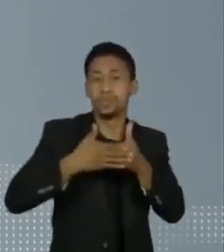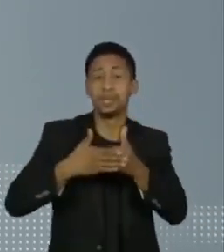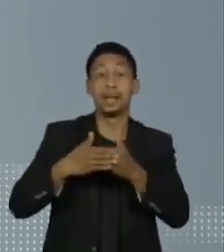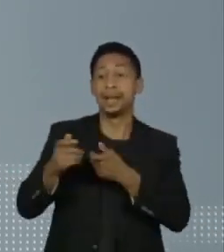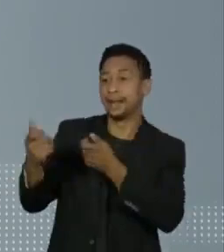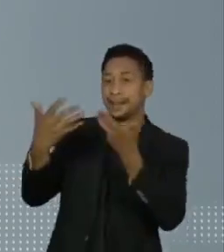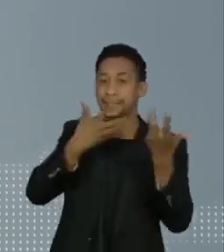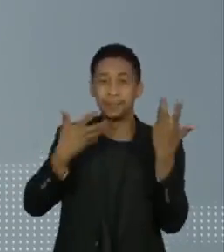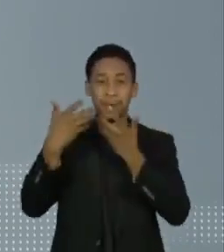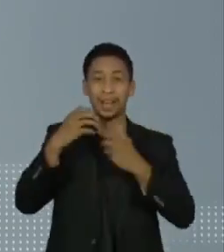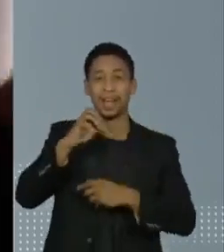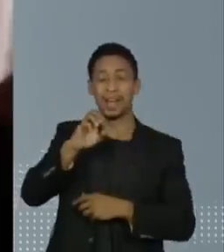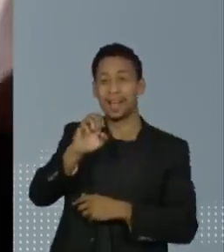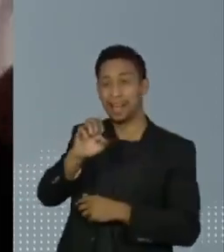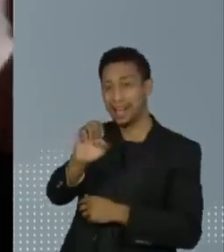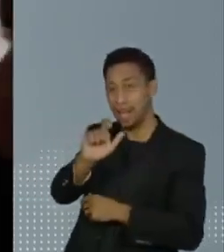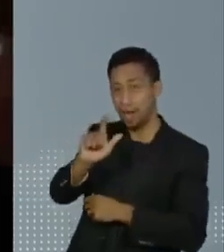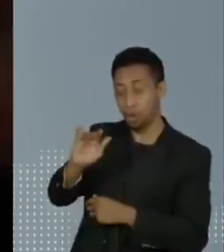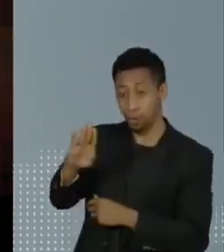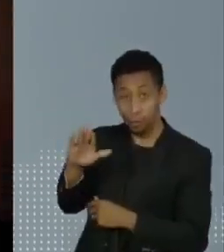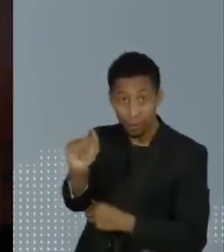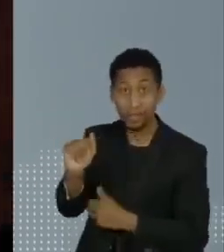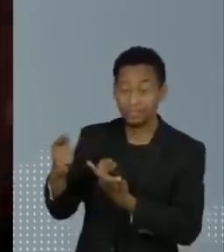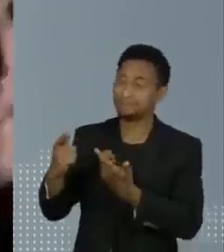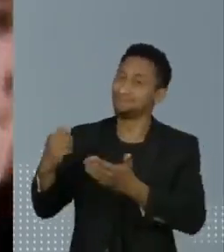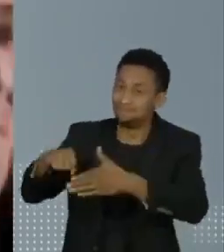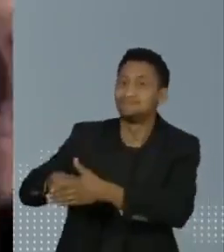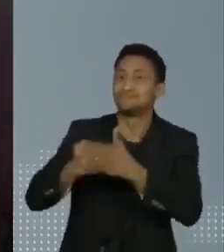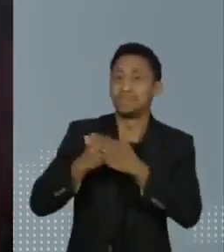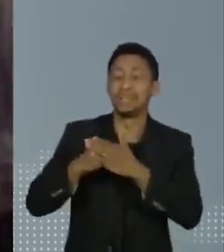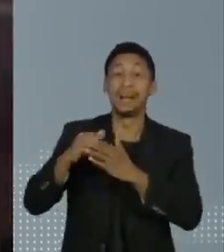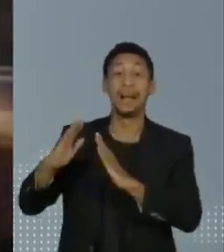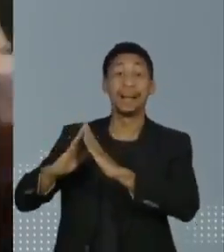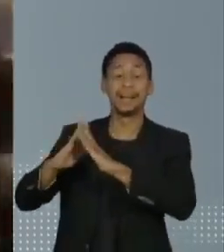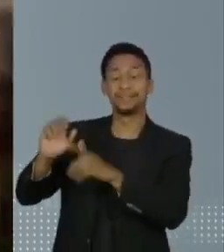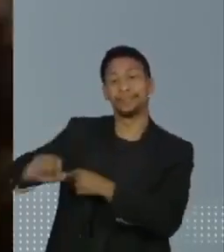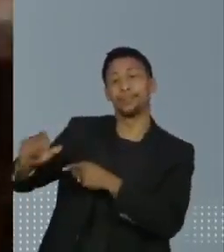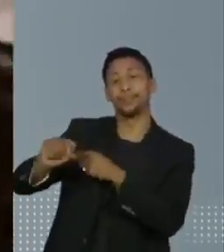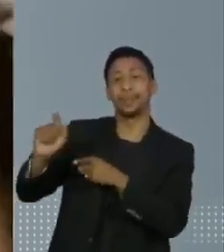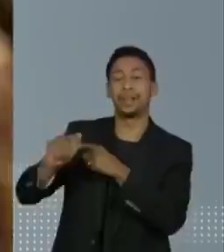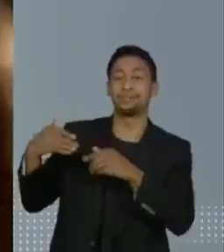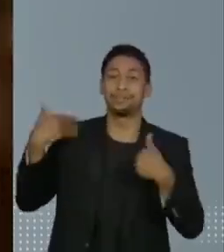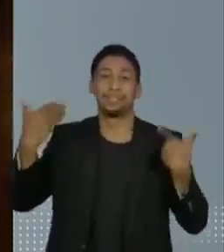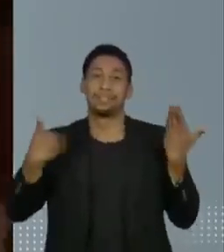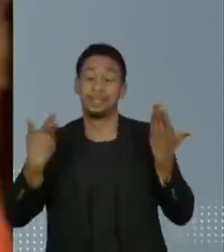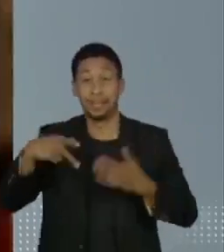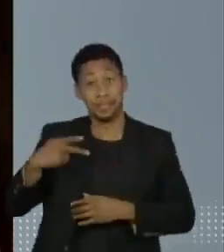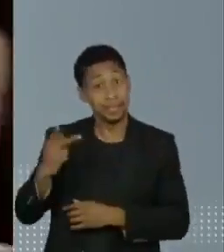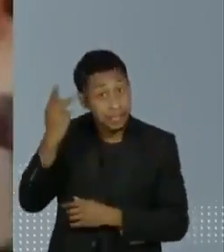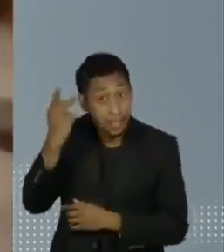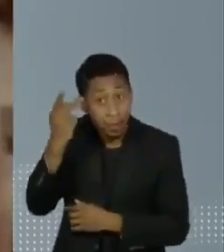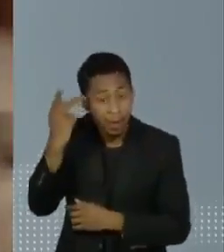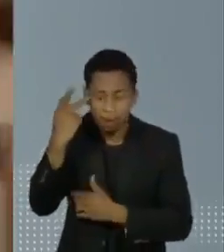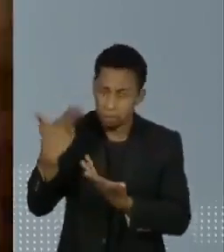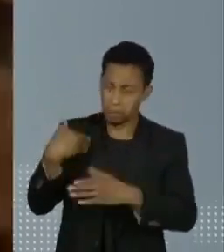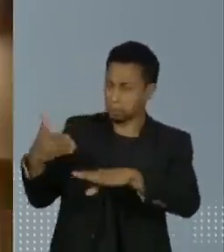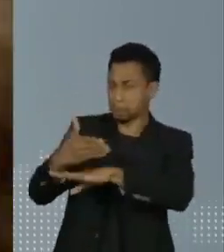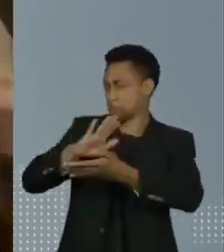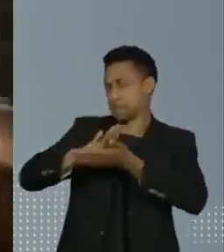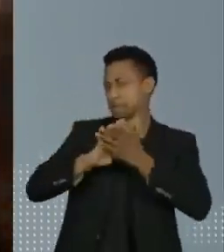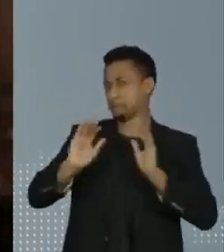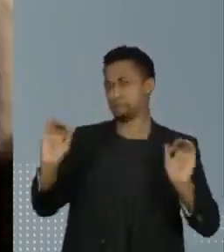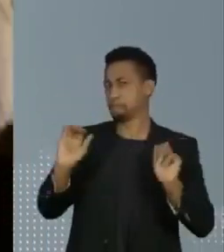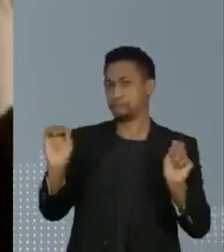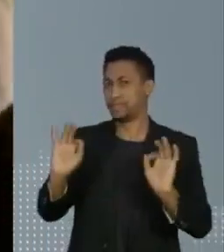Ramalho, em Trancoso, na Bahia. A artista informou que o imóvel estava alugado para turistas de São Paulo e que ela não participou da